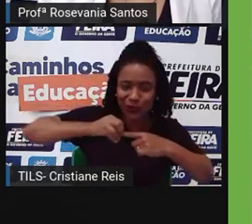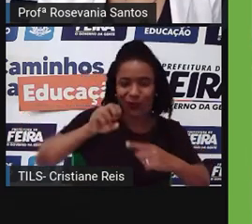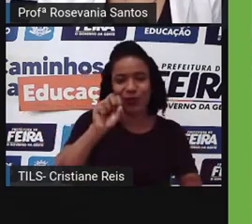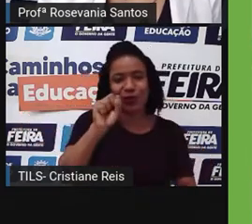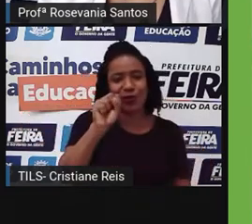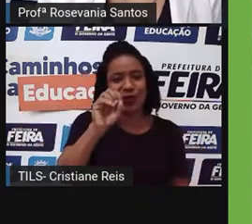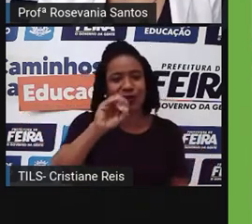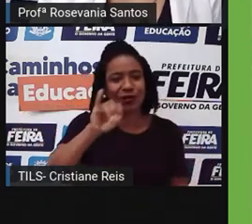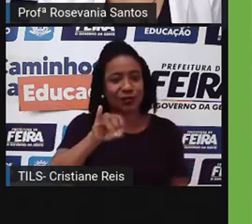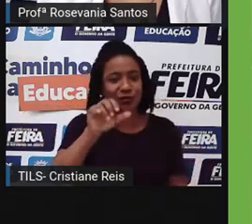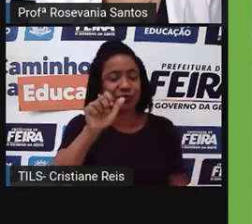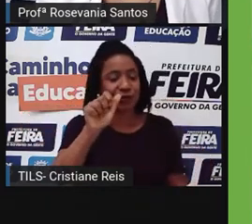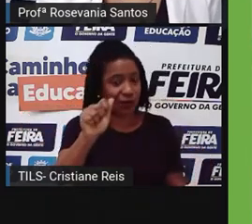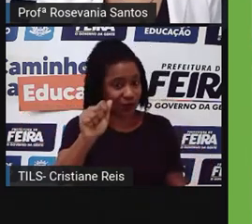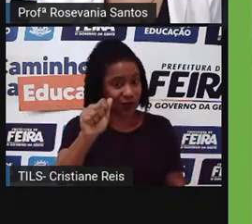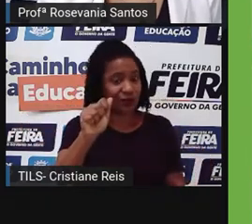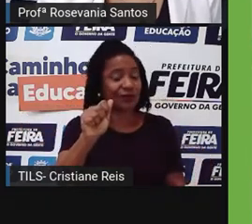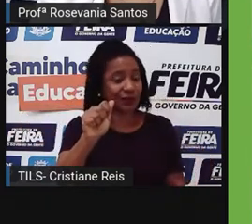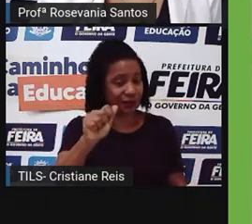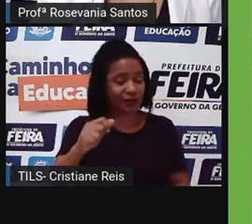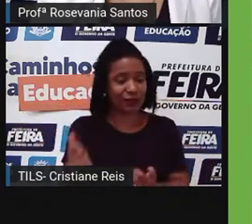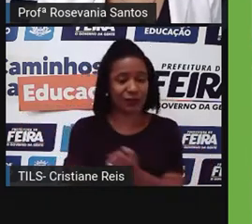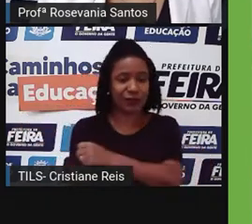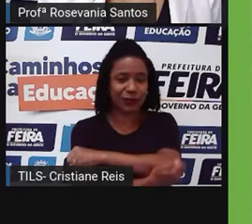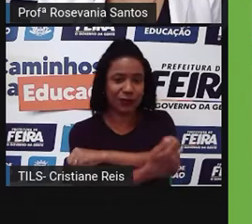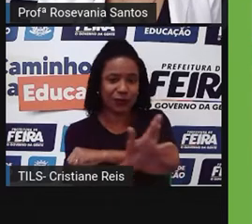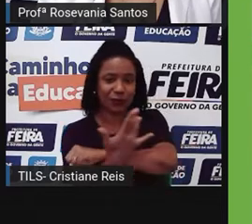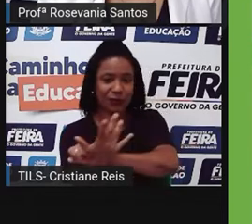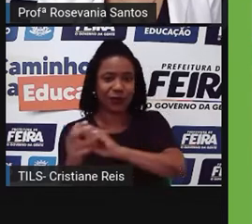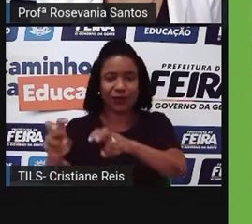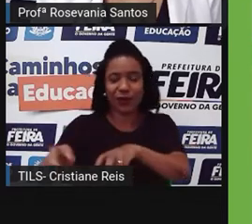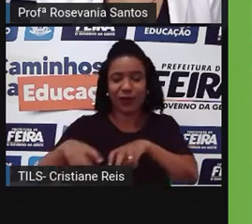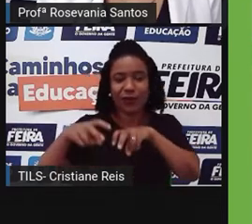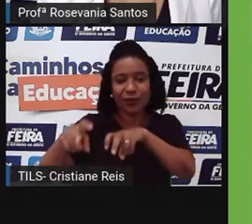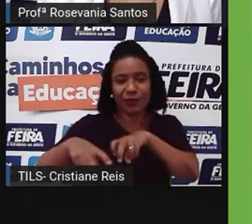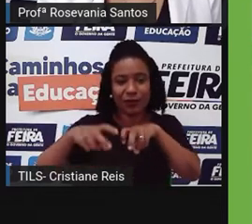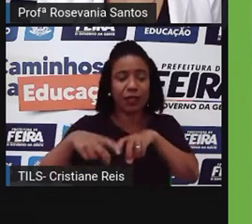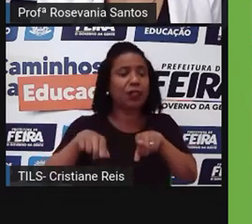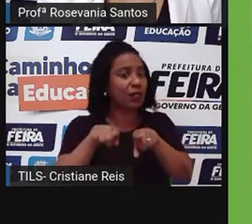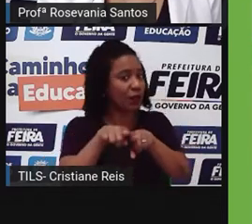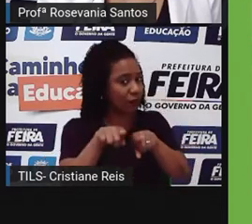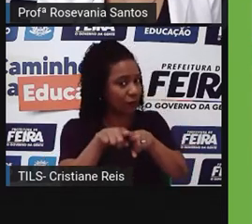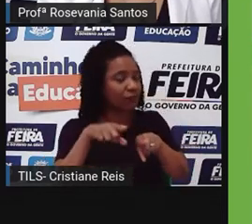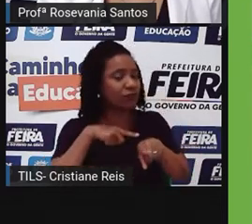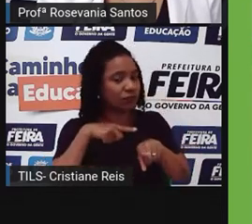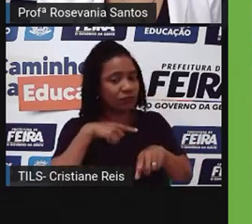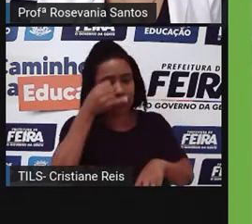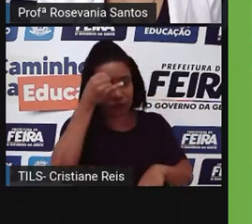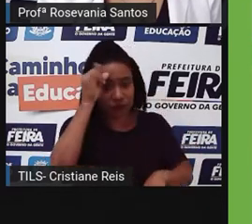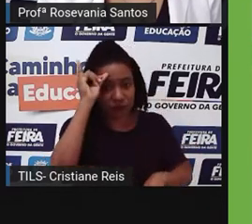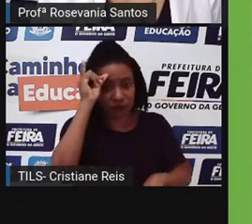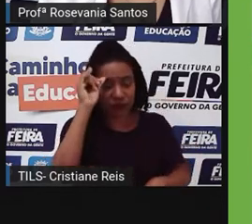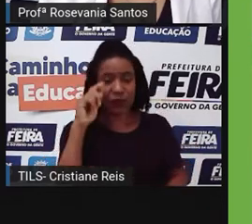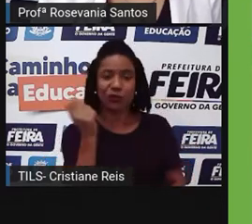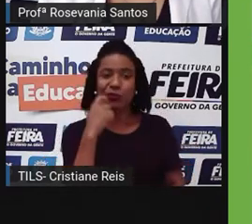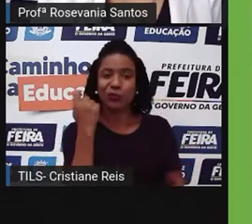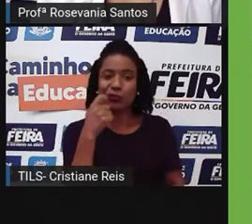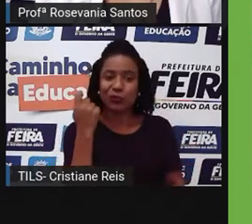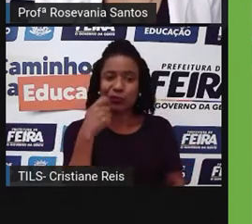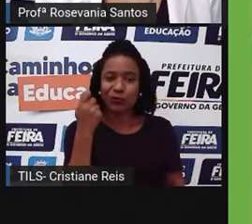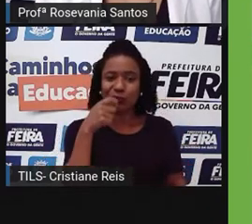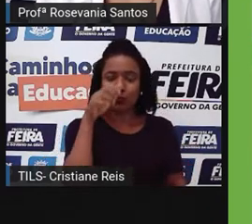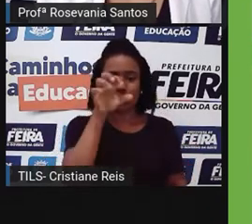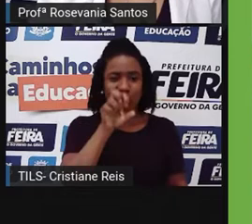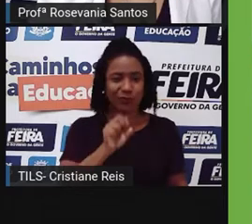atenção aqui mais para a parte da agricultura. Não que não tenha também a criação de gado. Principalmente, né? No Rio Grande do Sul tem também